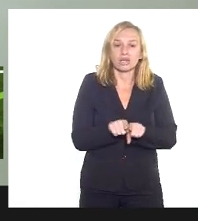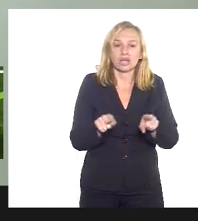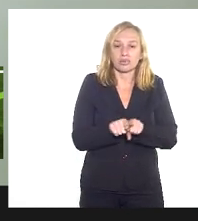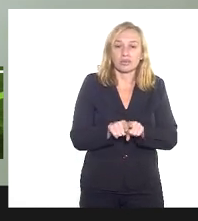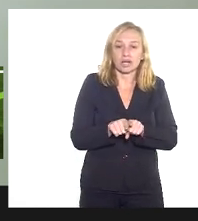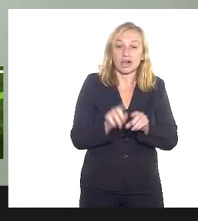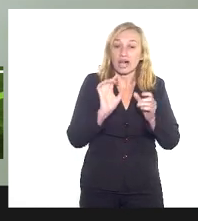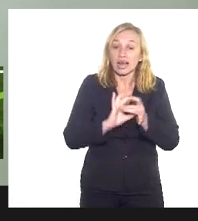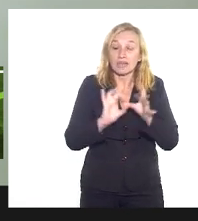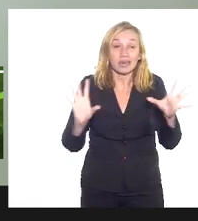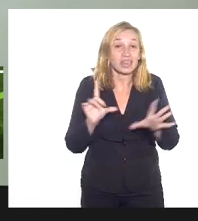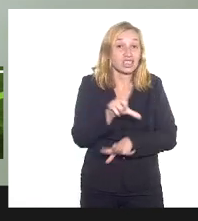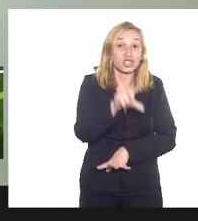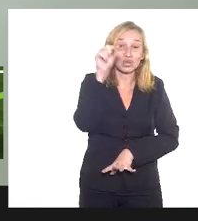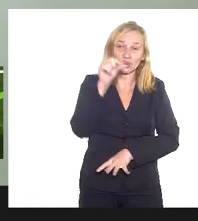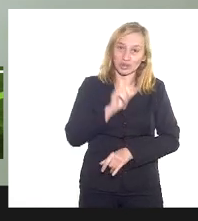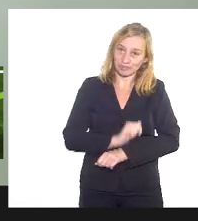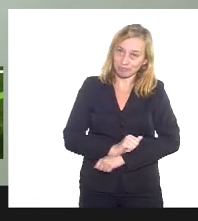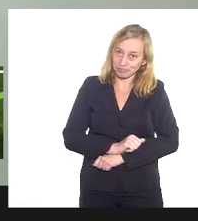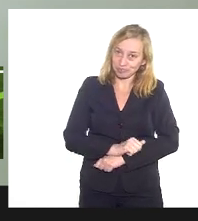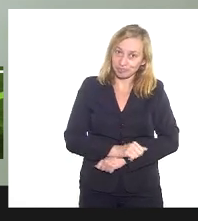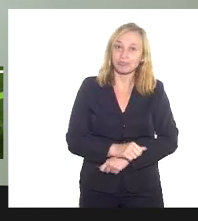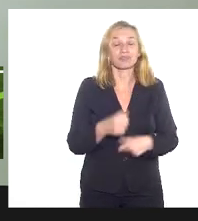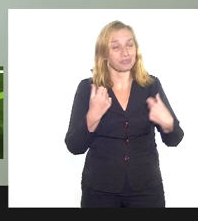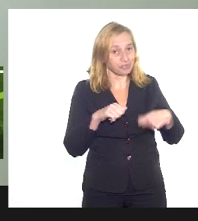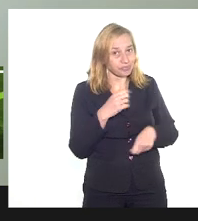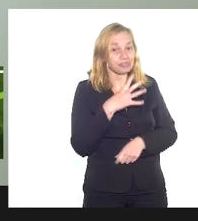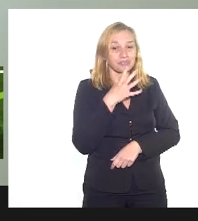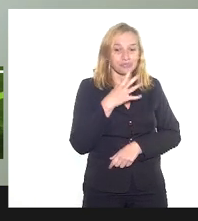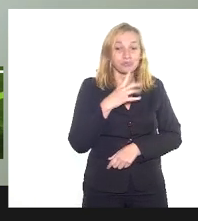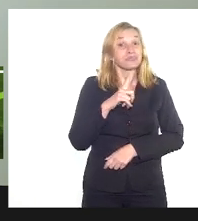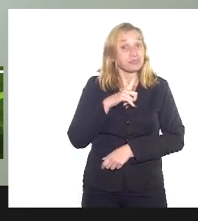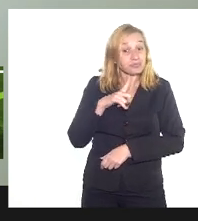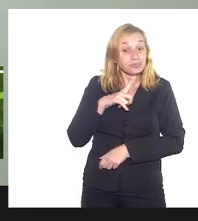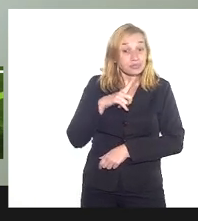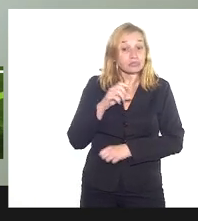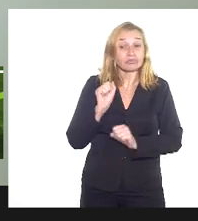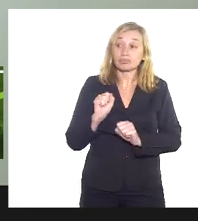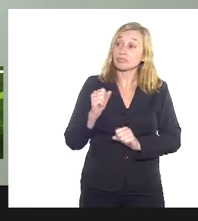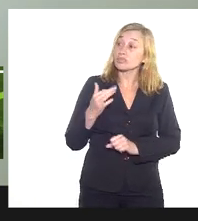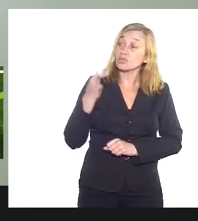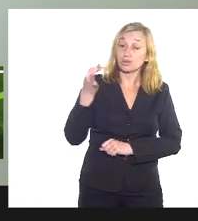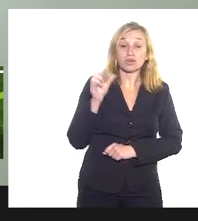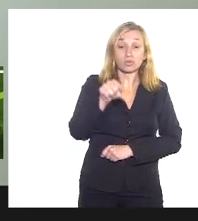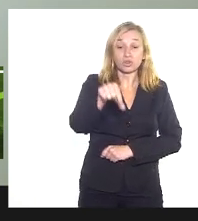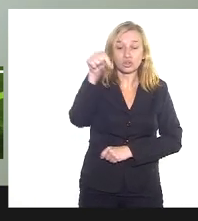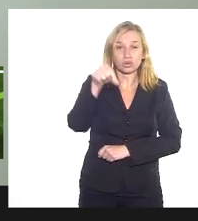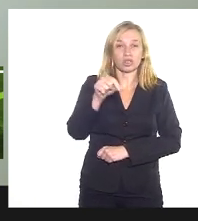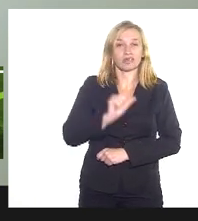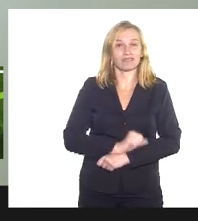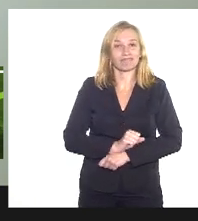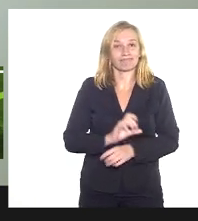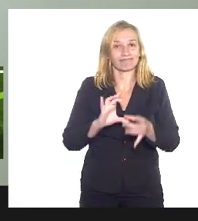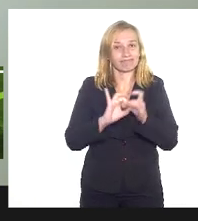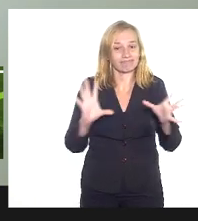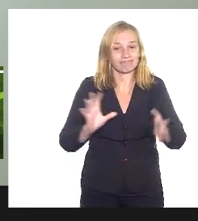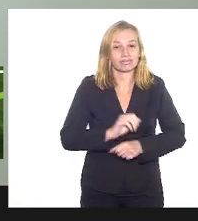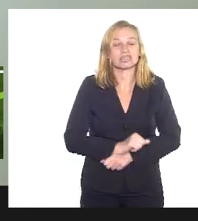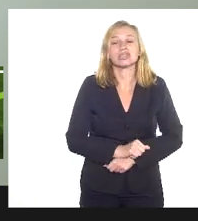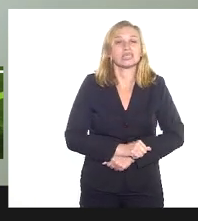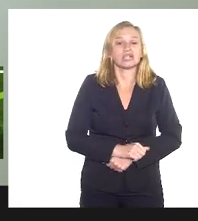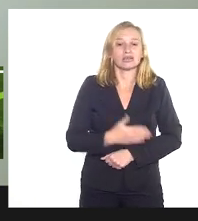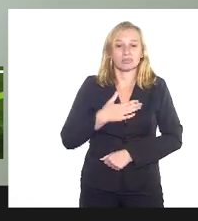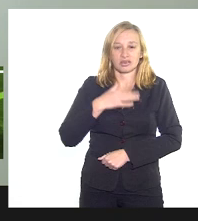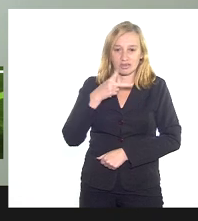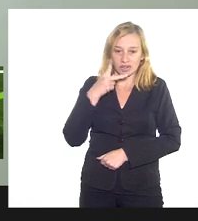indivíduo a liberdade de escolha, ele precisa tomar conhecimento de tudo, para que ele possa ter a liberdade de escolha, então, eram